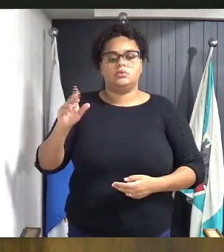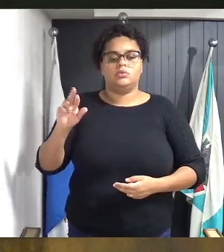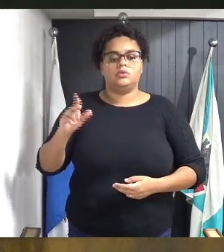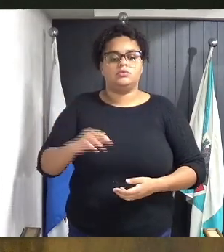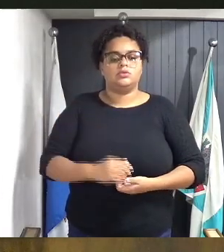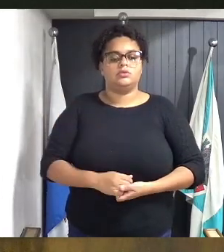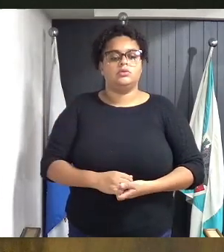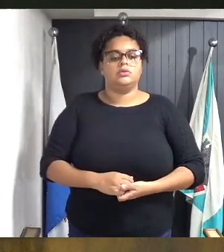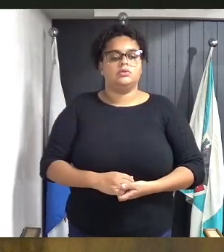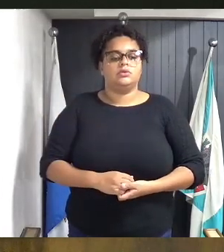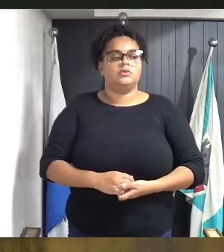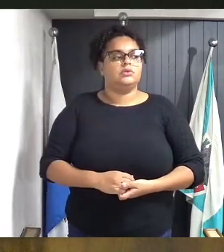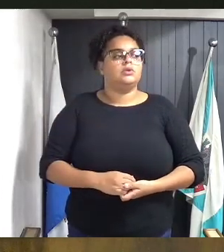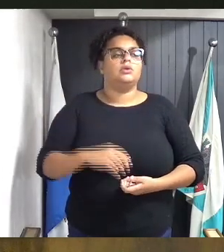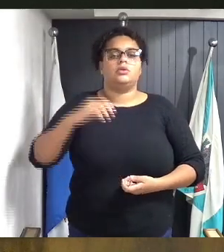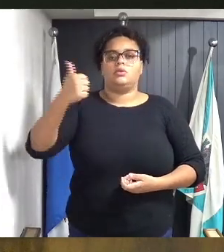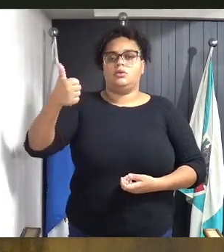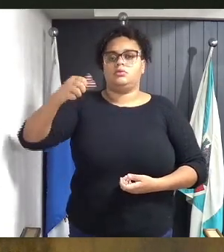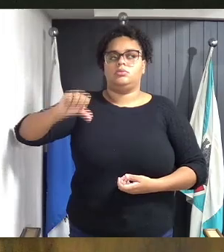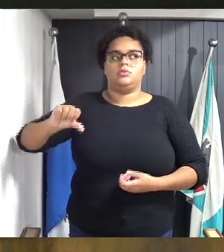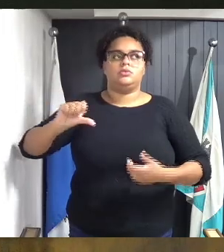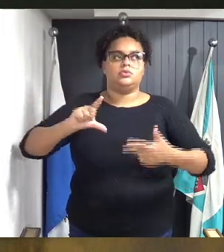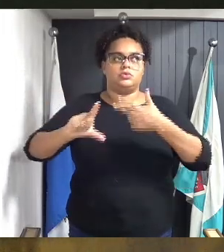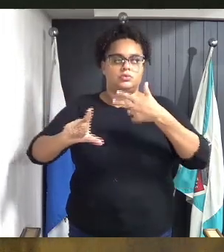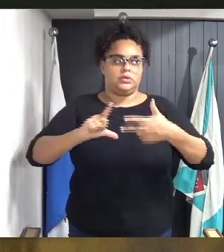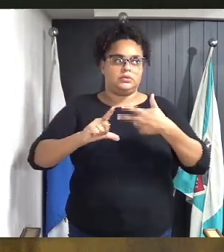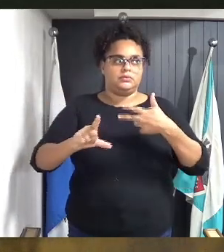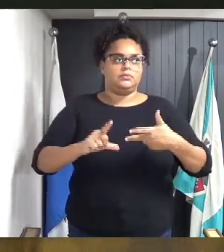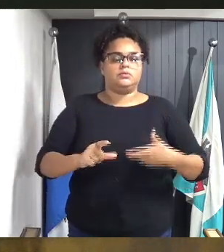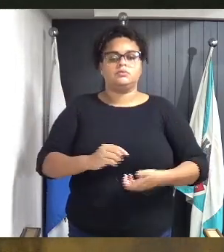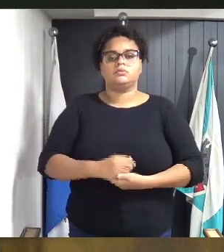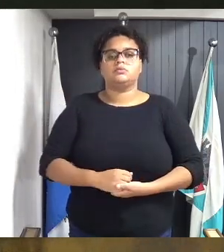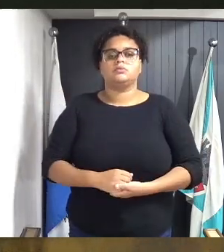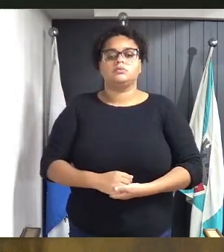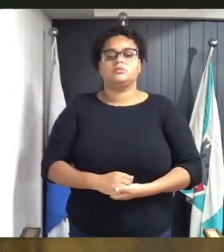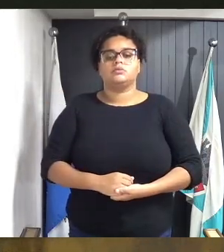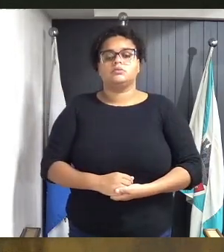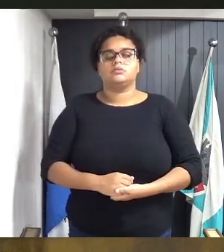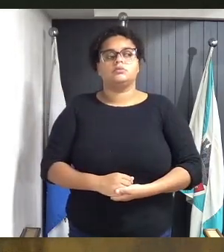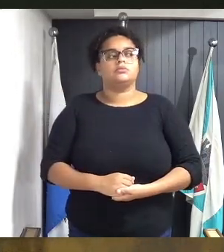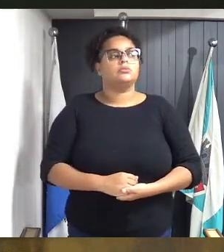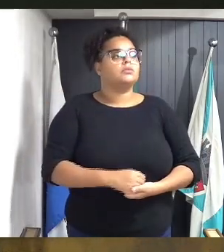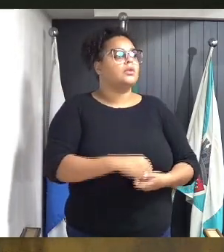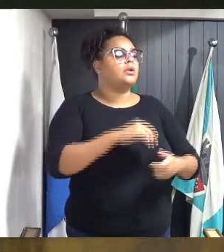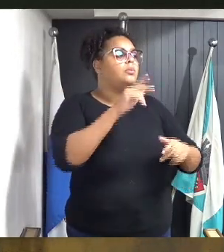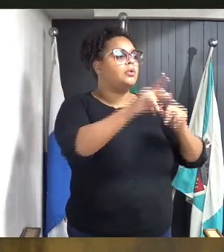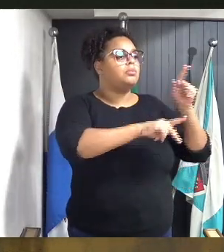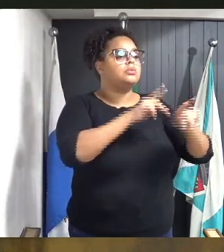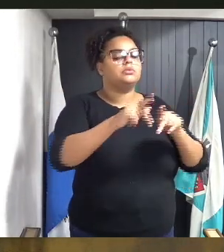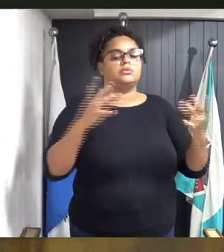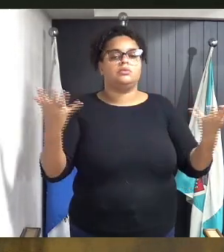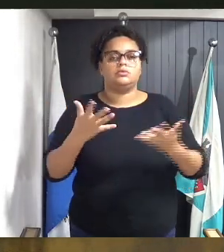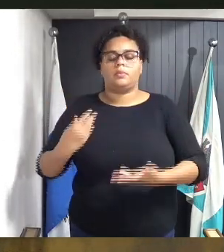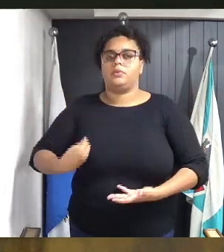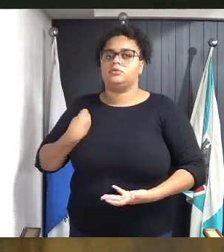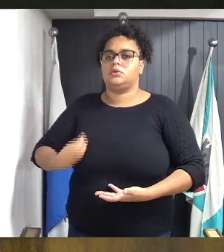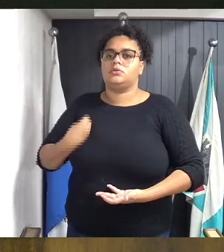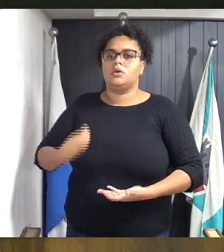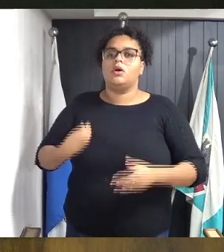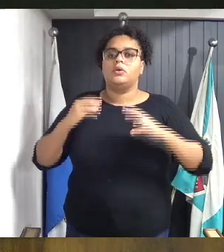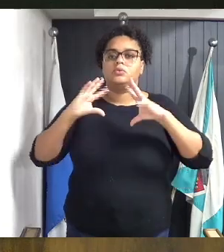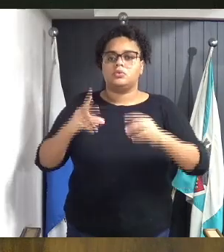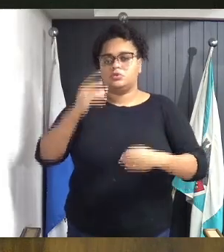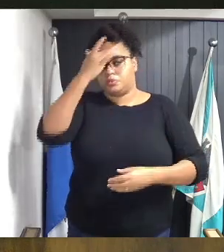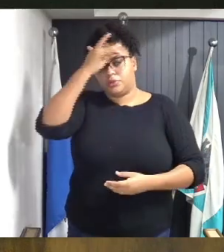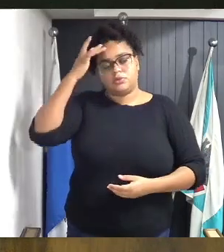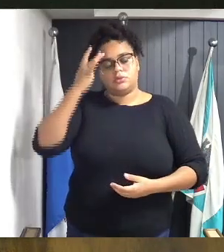nessa décima nona legislatura. O público presente, bom dia a todos vocês.